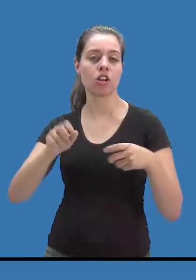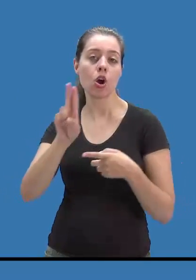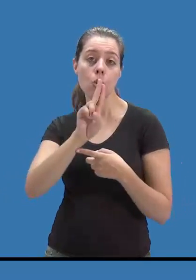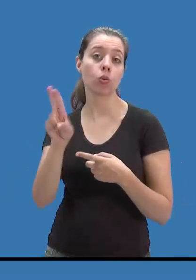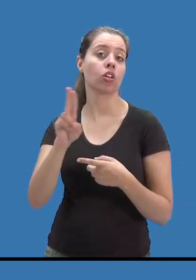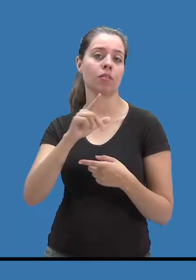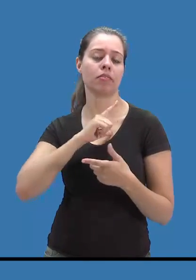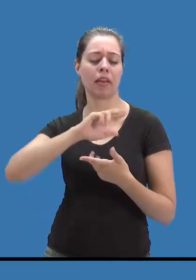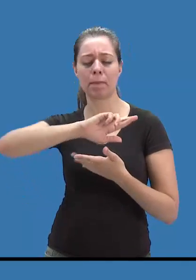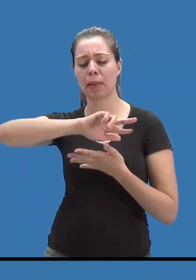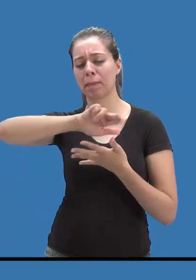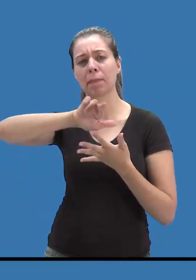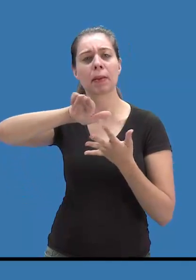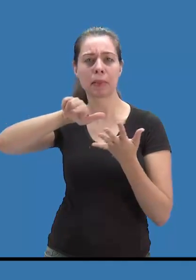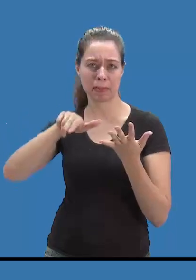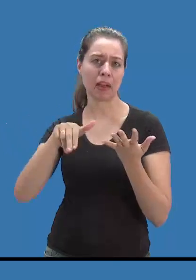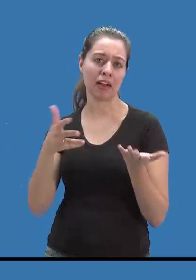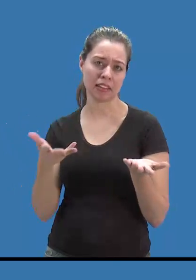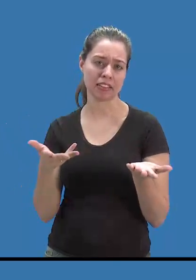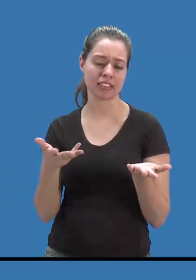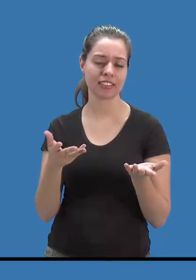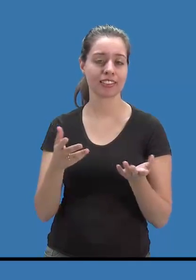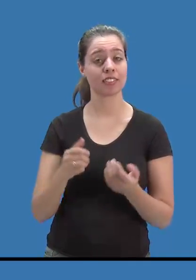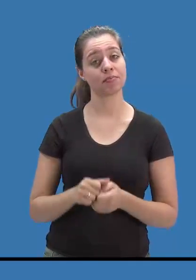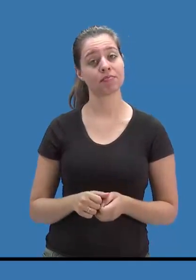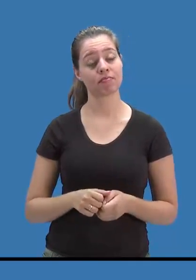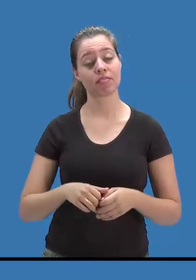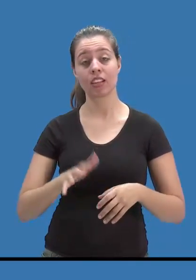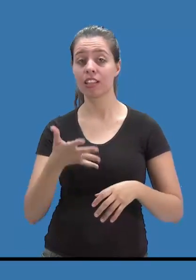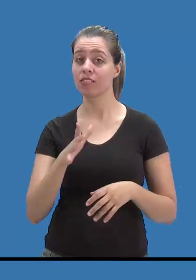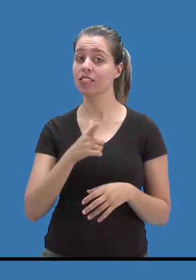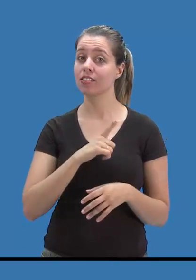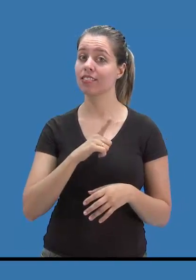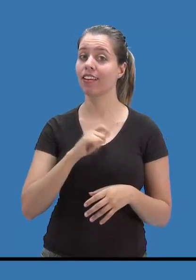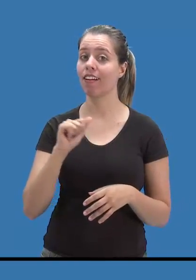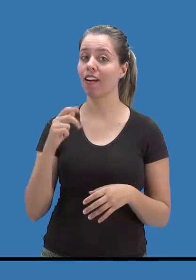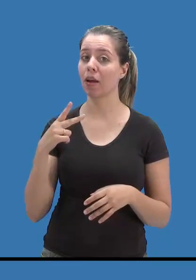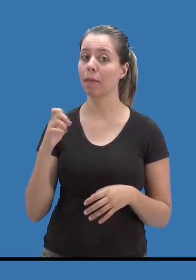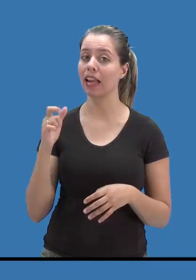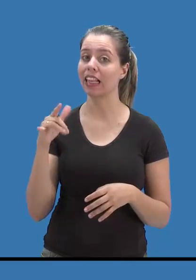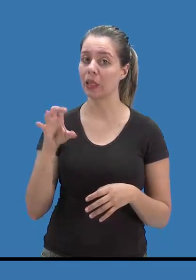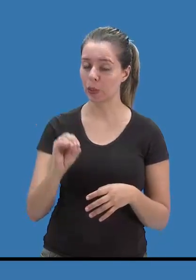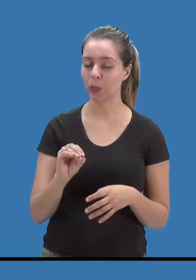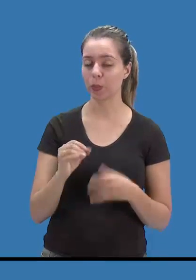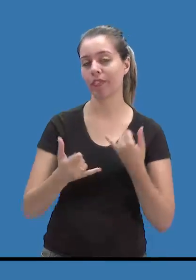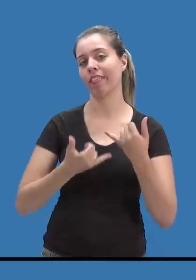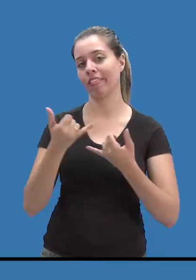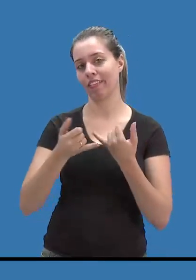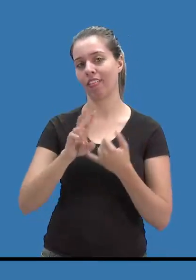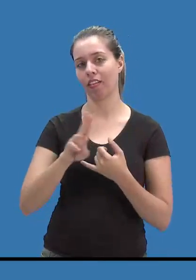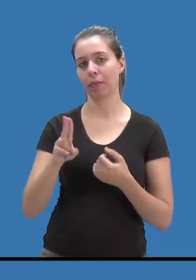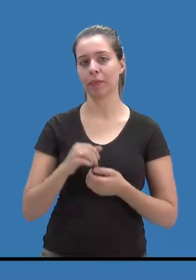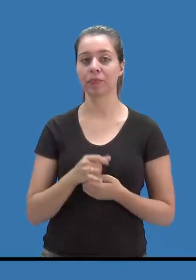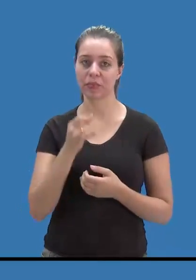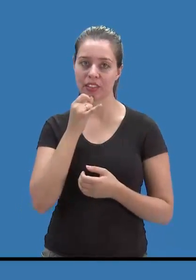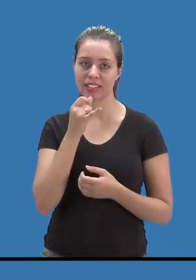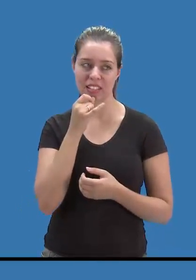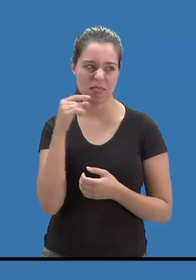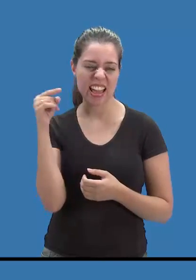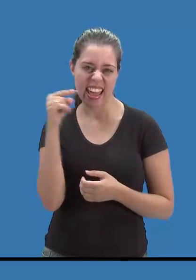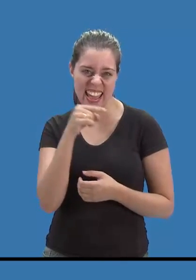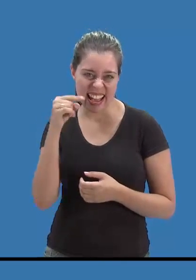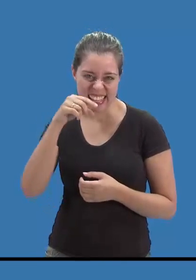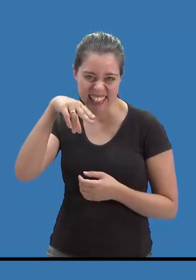muitas vezes ainda tem os apelidos. Eles falam, esse é o nerd, CDF, CDF,